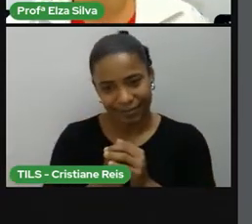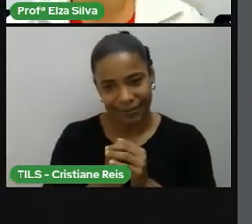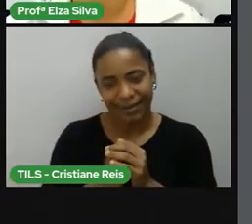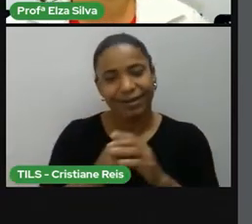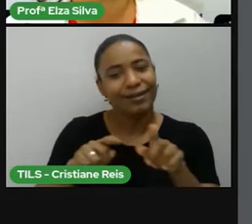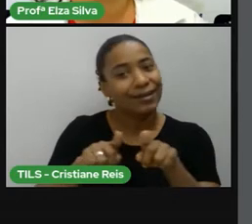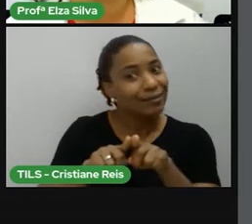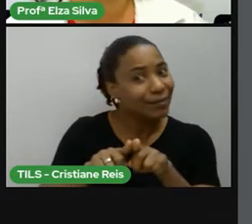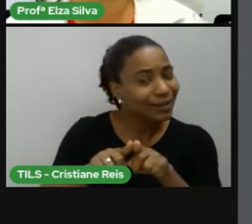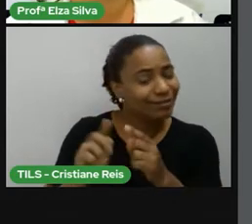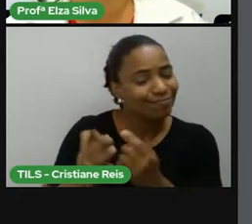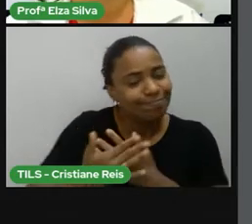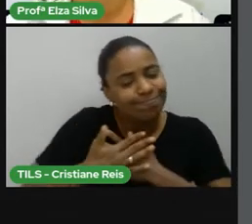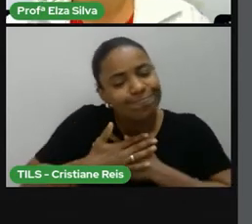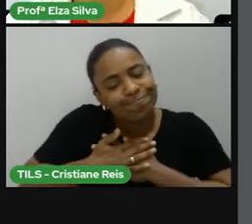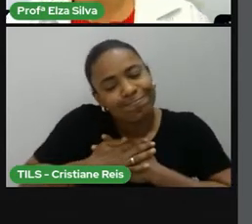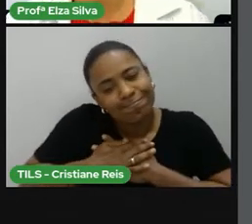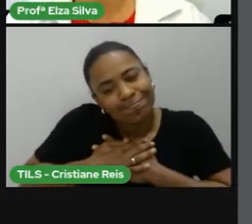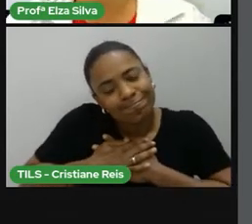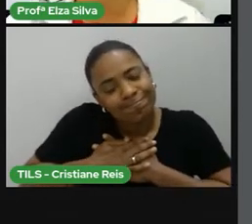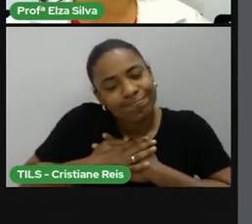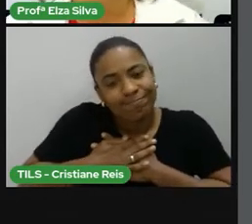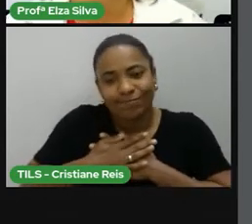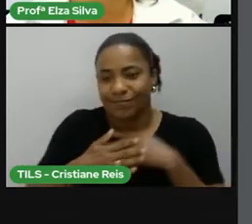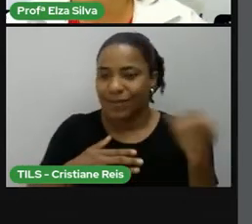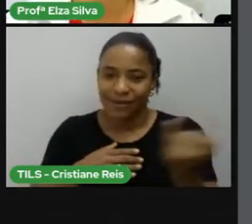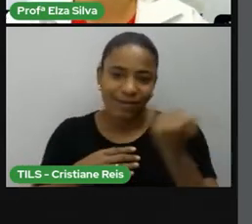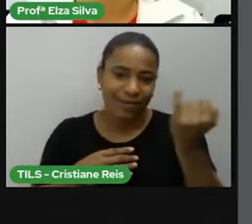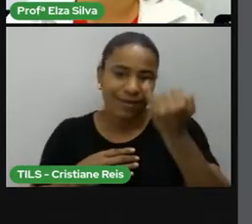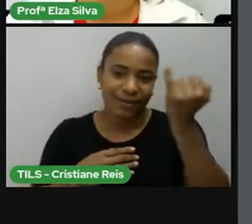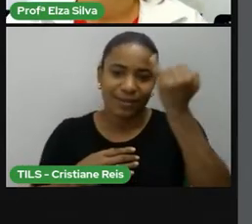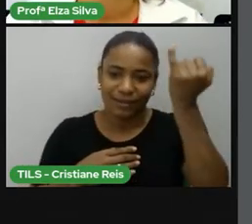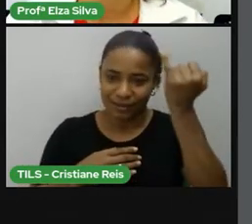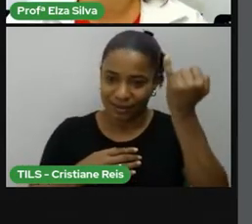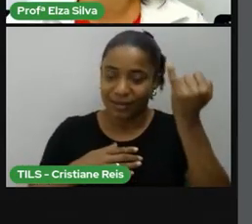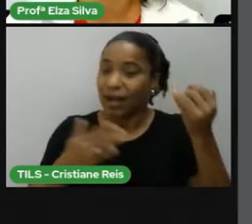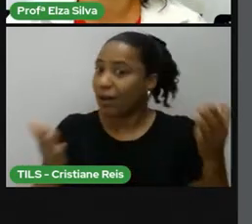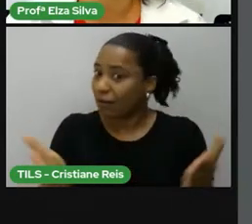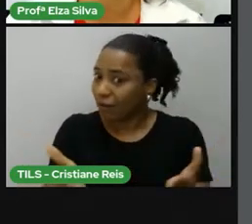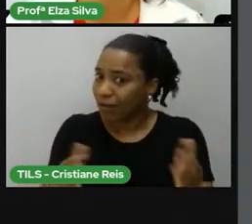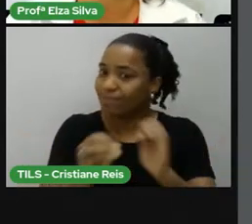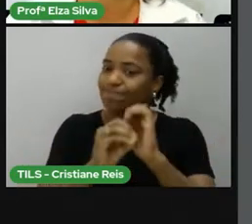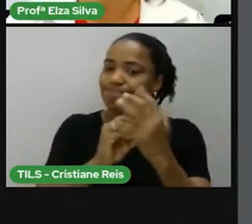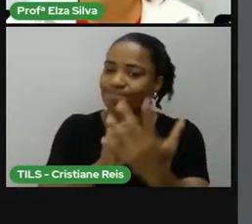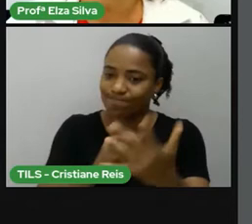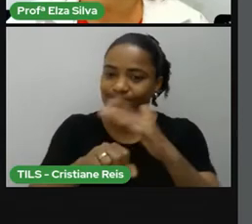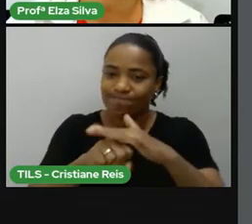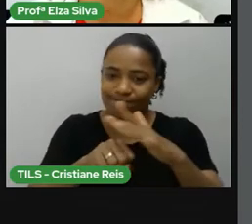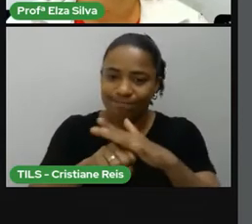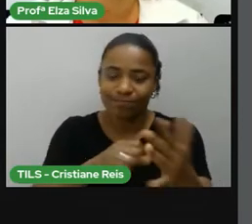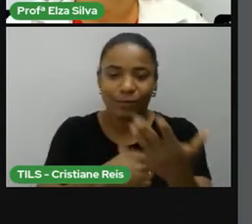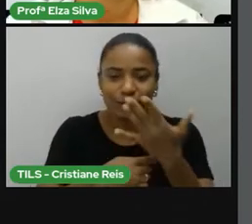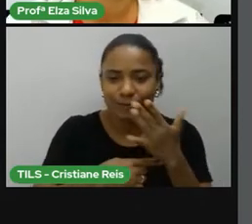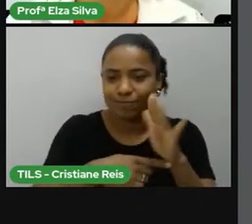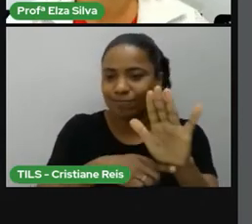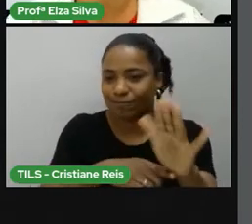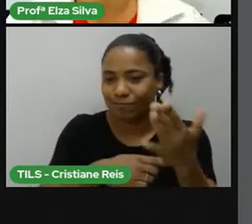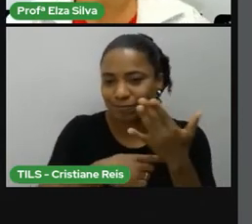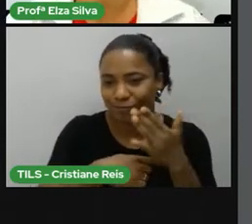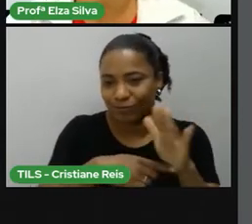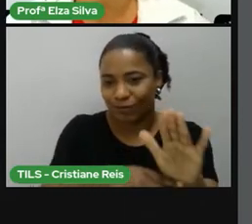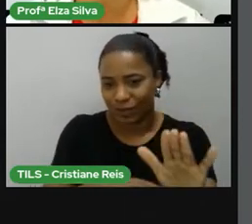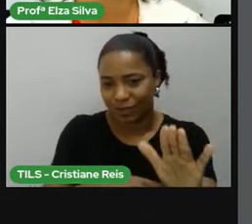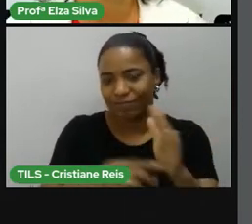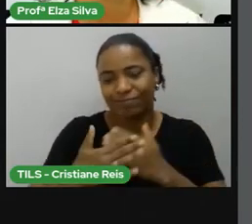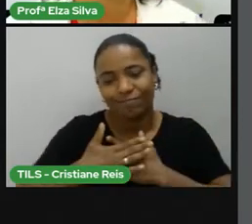tempo, em qualquer época, se faz mais necessária agora. Então, vamos ajudar um ao outro. Vamos